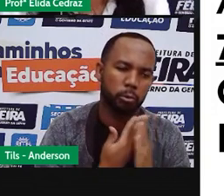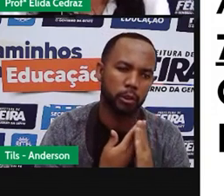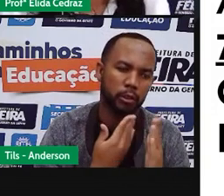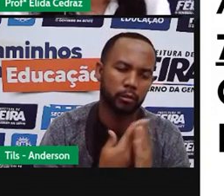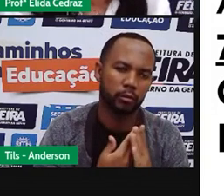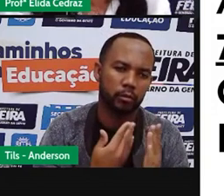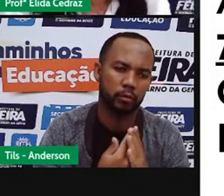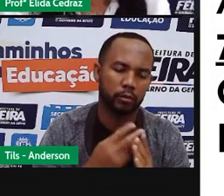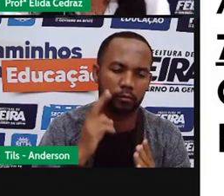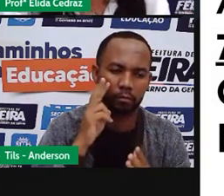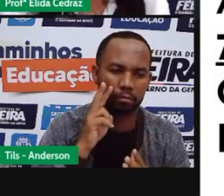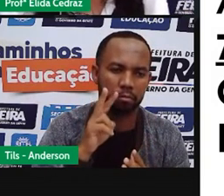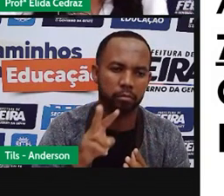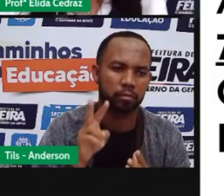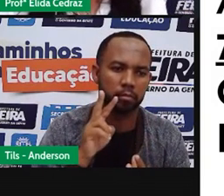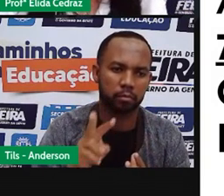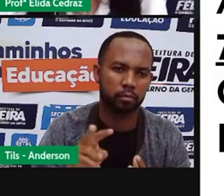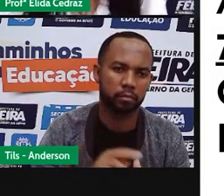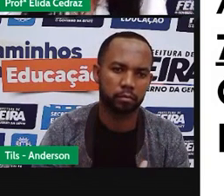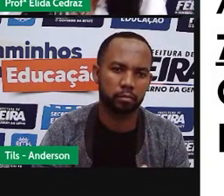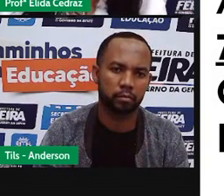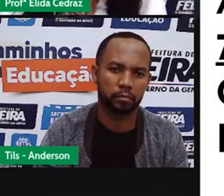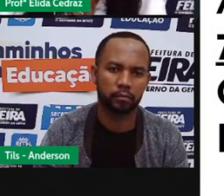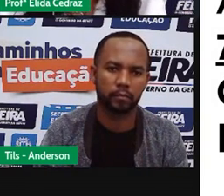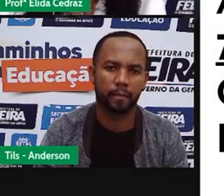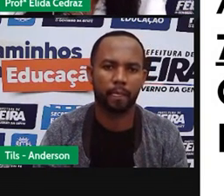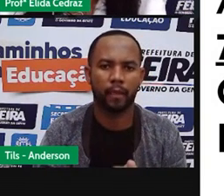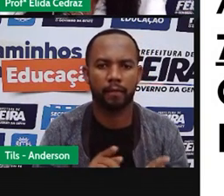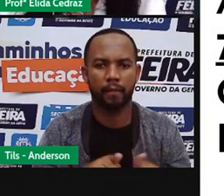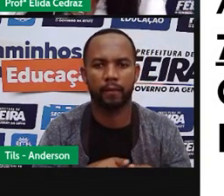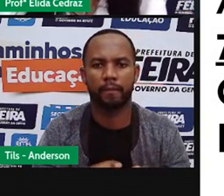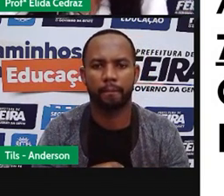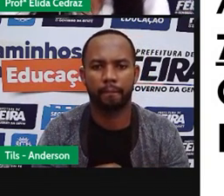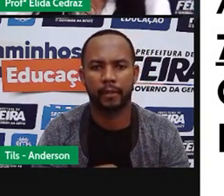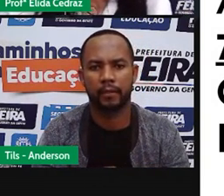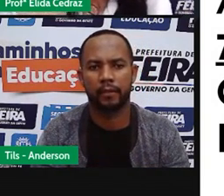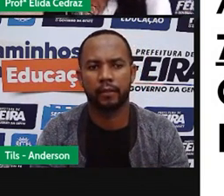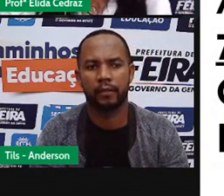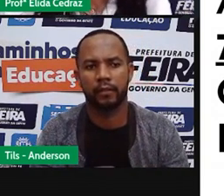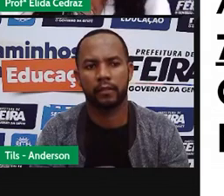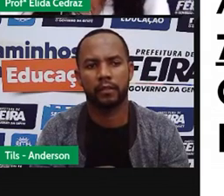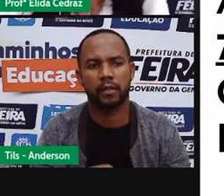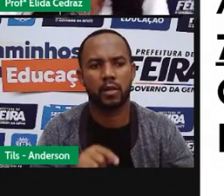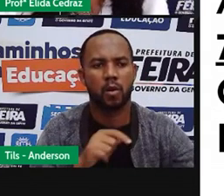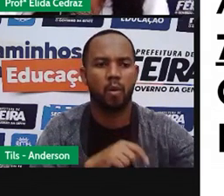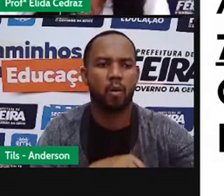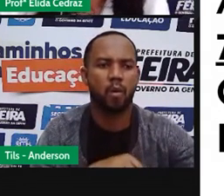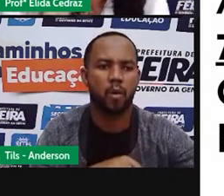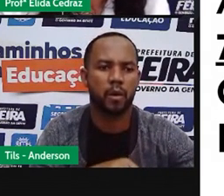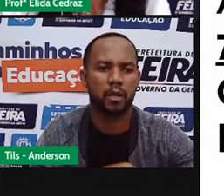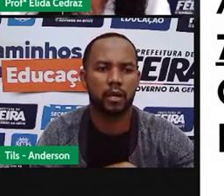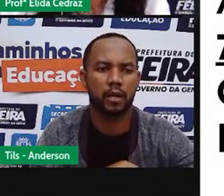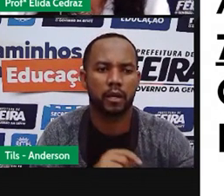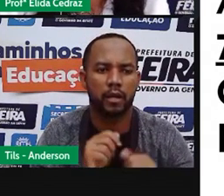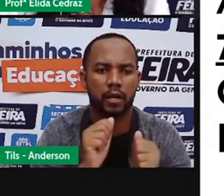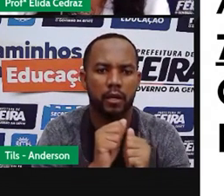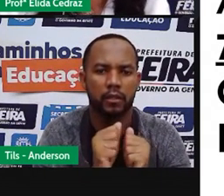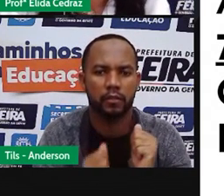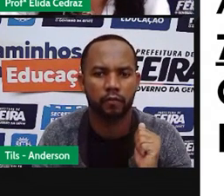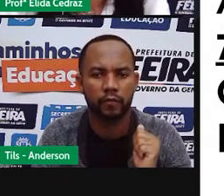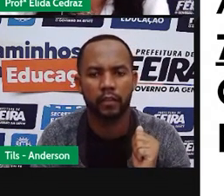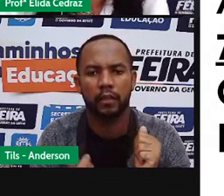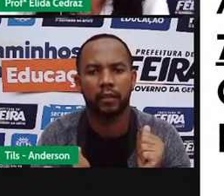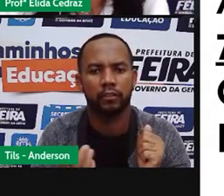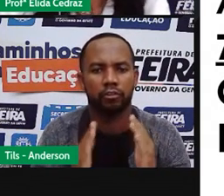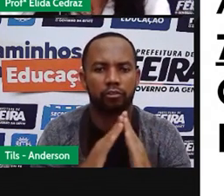assistindo as aulas e para fazer as tarefas quantas horas Arthur dedica quantas horas ele